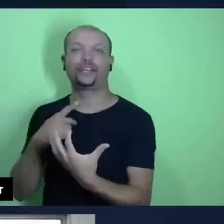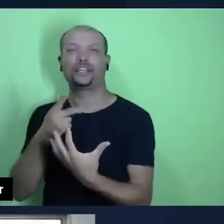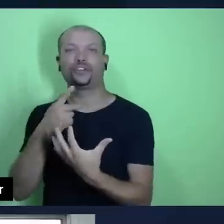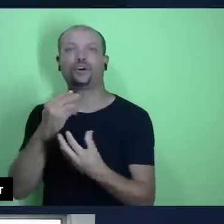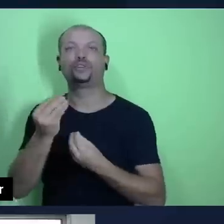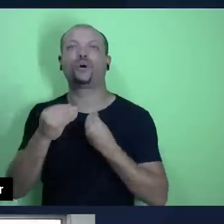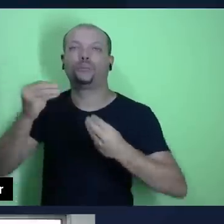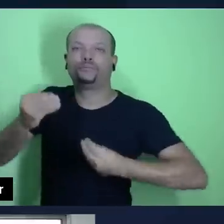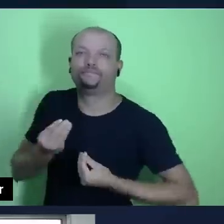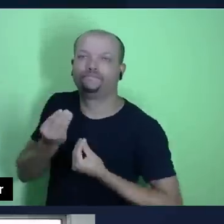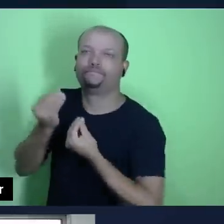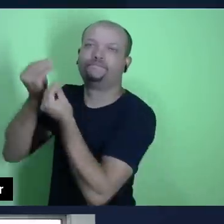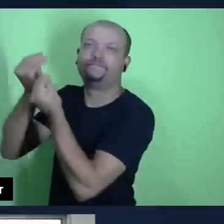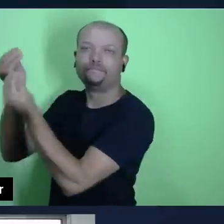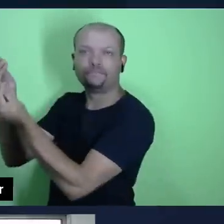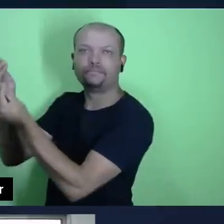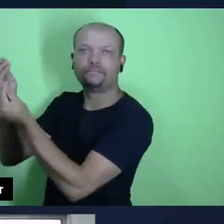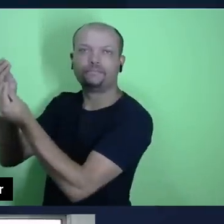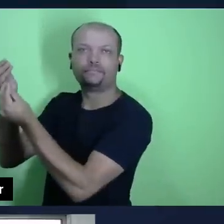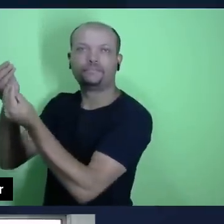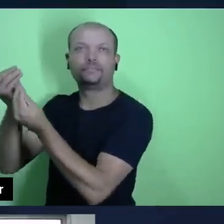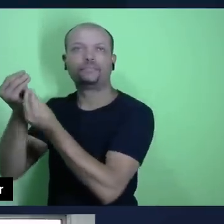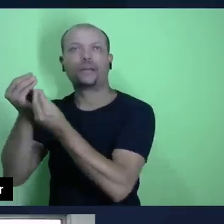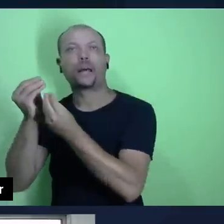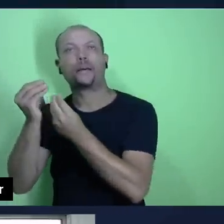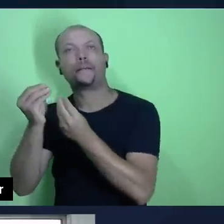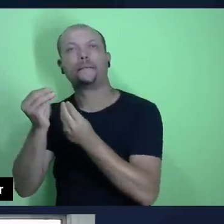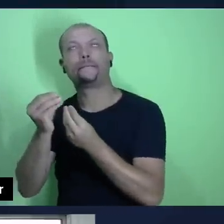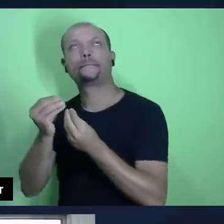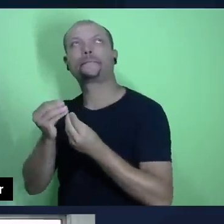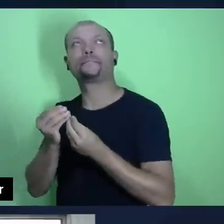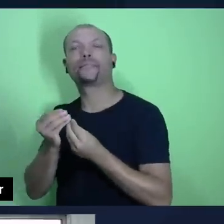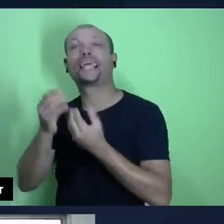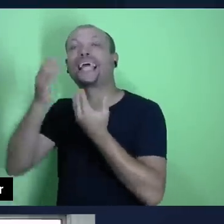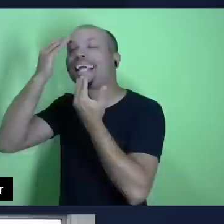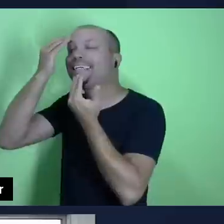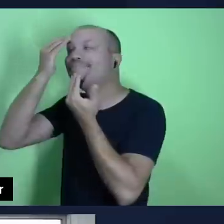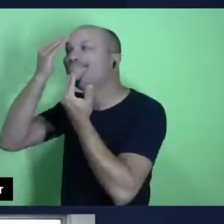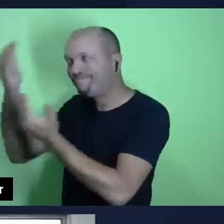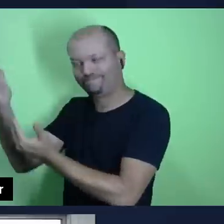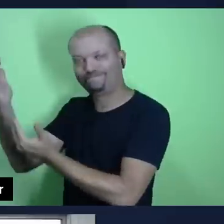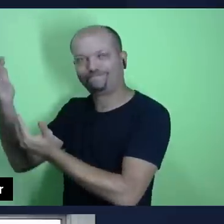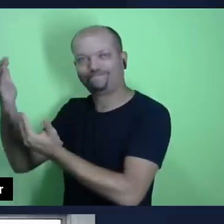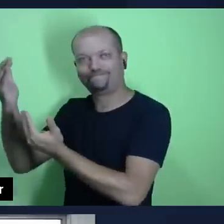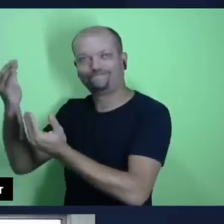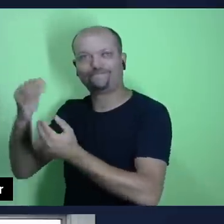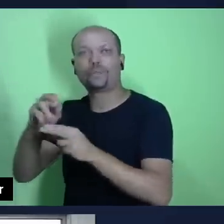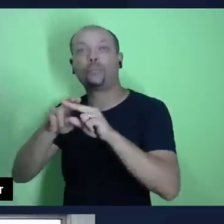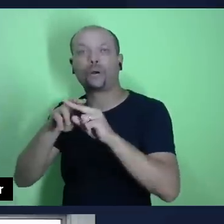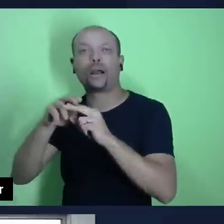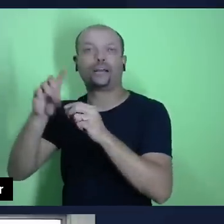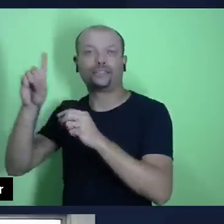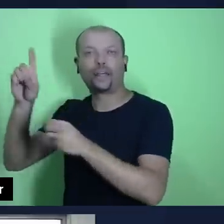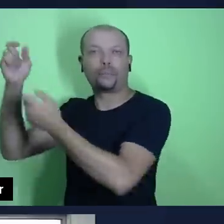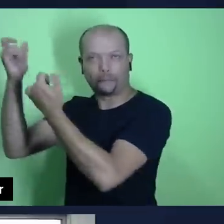Deus, com vistas, melhor dizendo, como em forma de gratidão, diante dessas bênçãos que ele nos deu. Mas, na verdade,